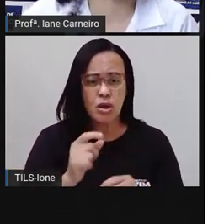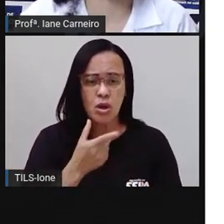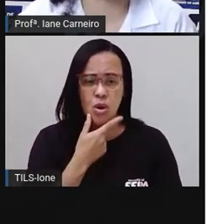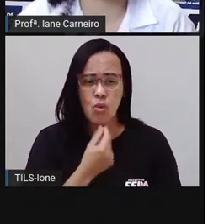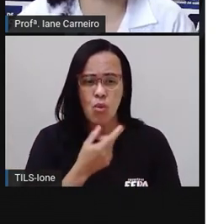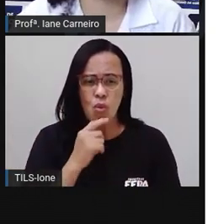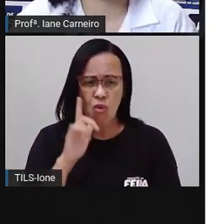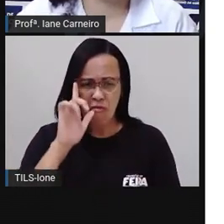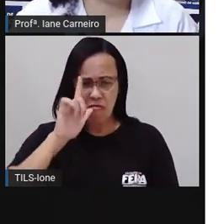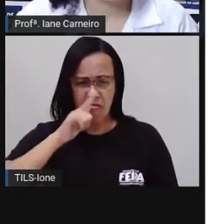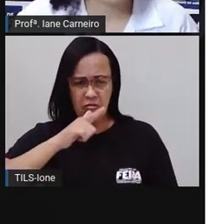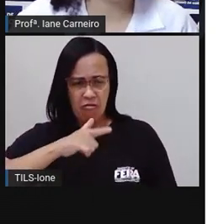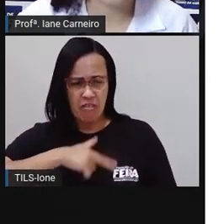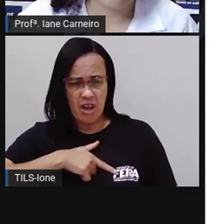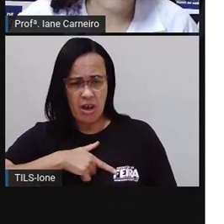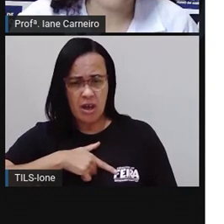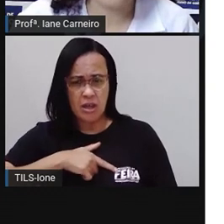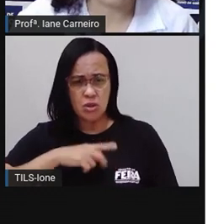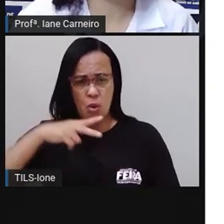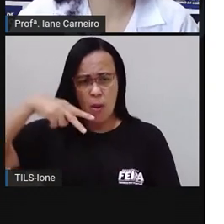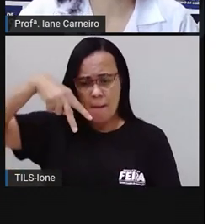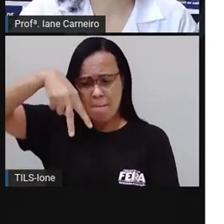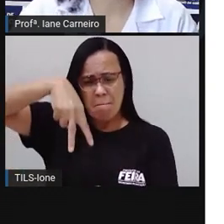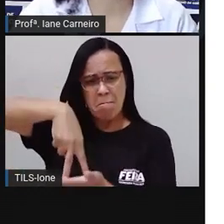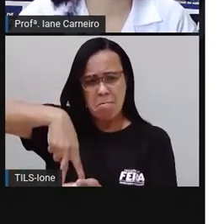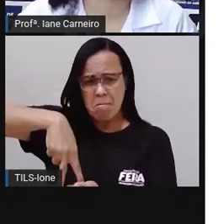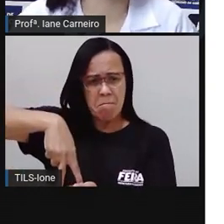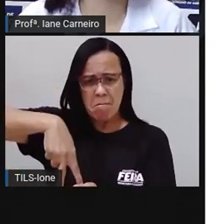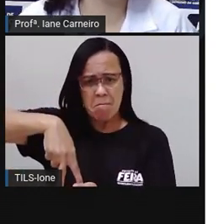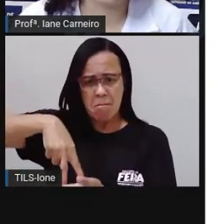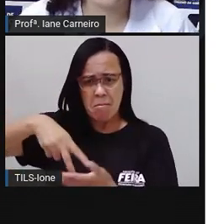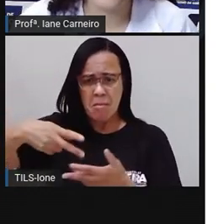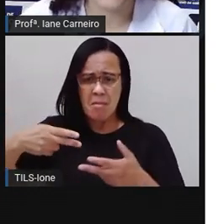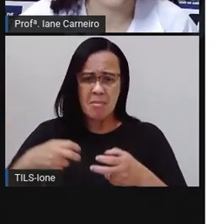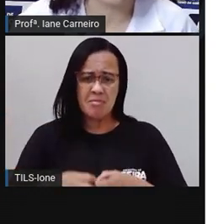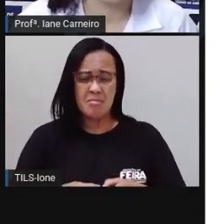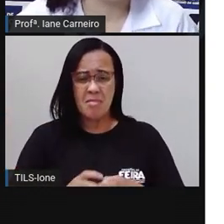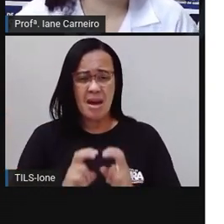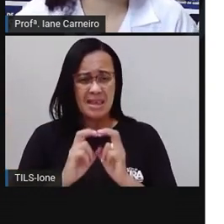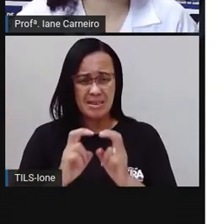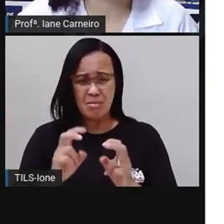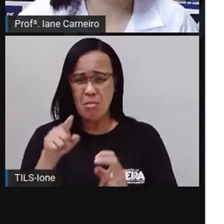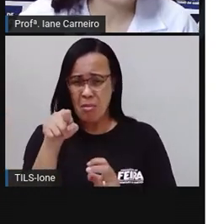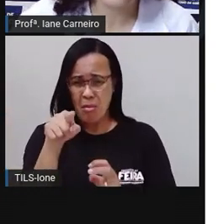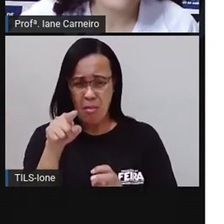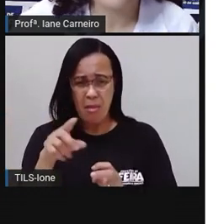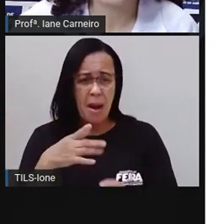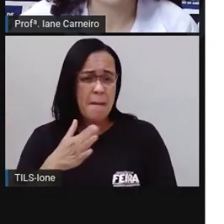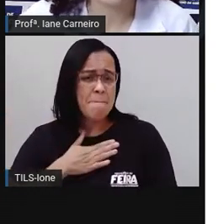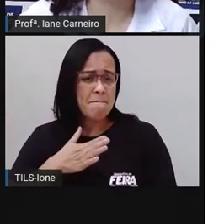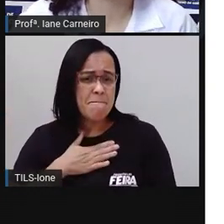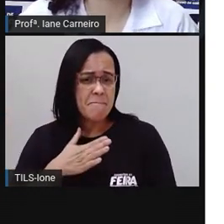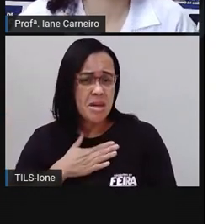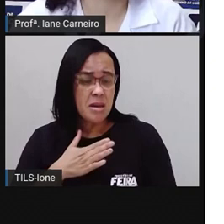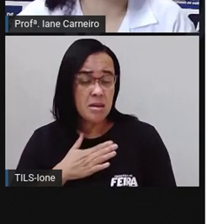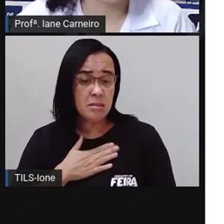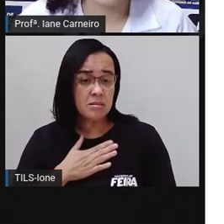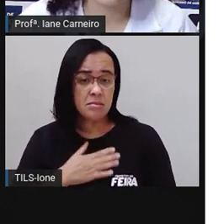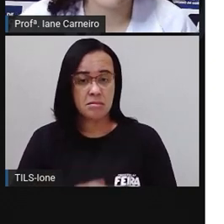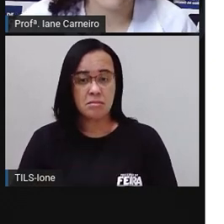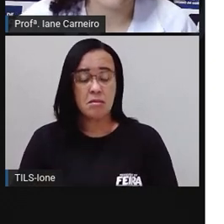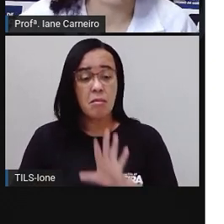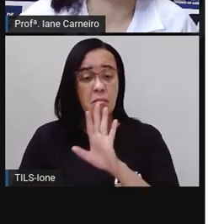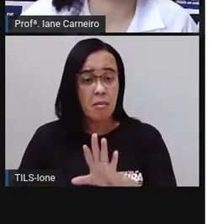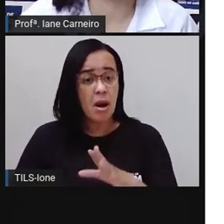saltou à sua frente. Esta ponte é minha, rosnou o Duende. Mas eu preciso atravessar a ponte para